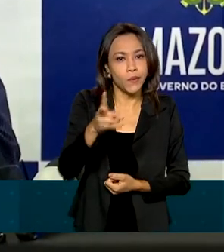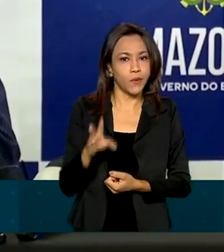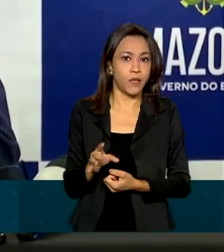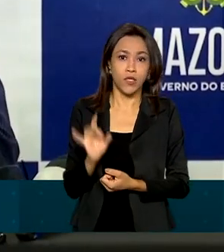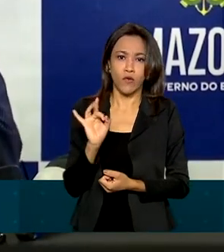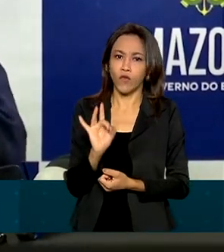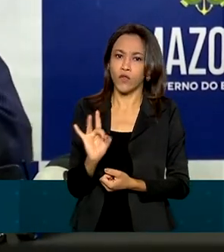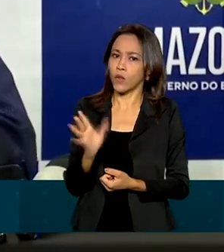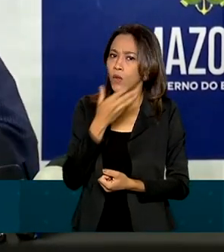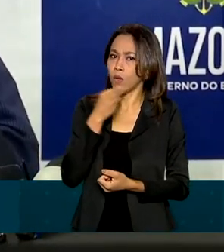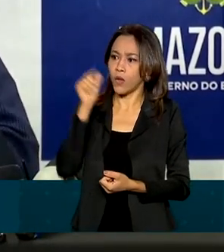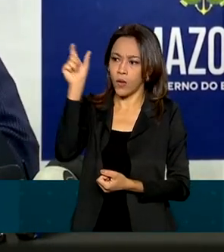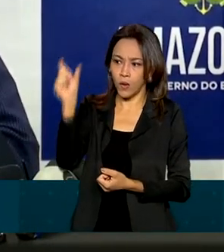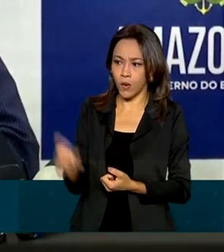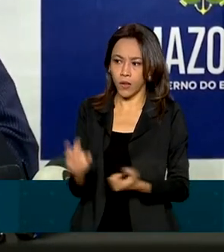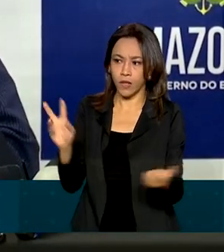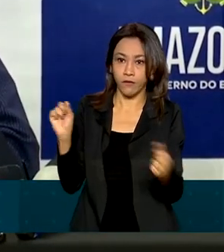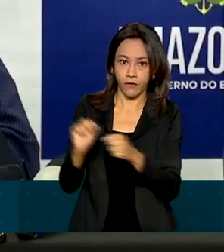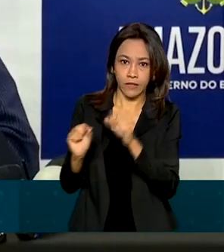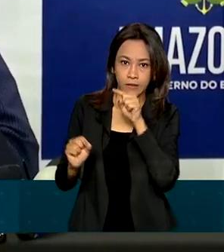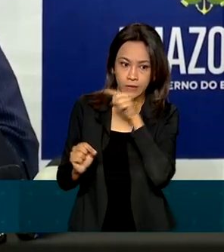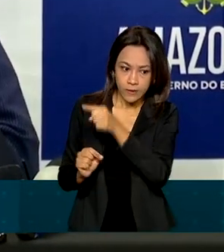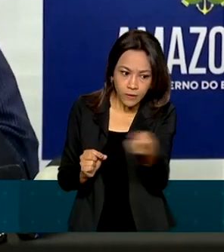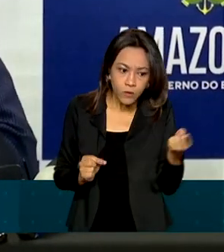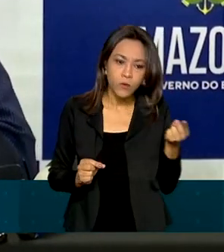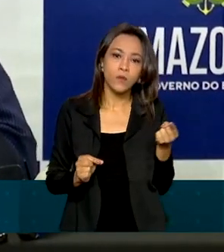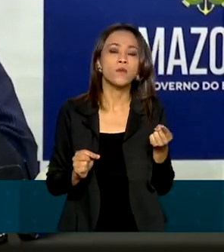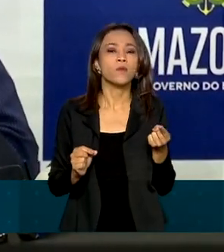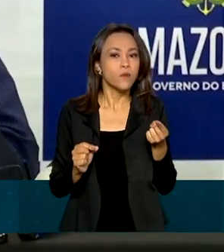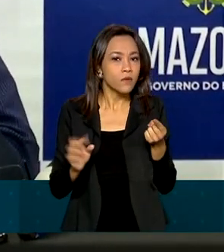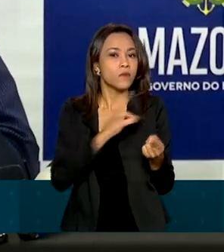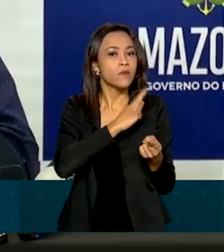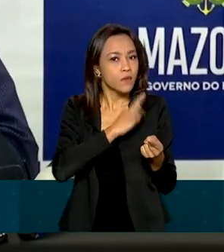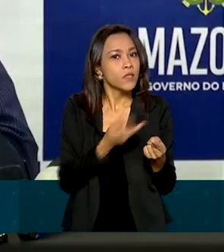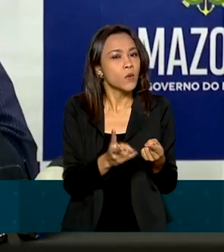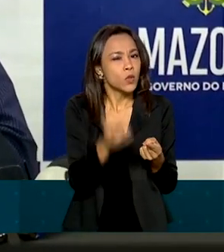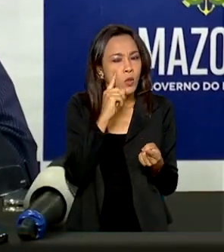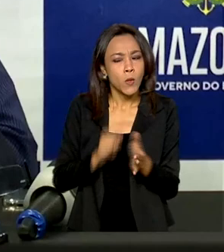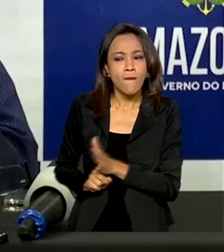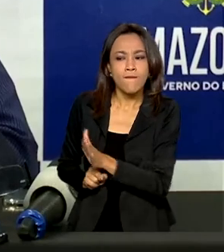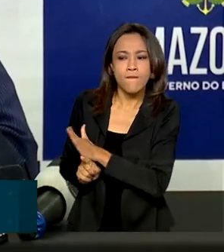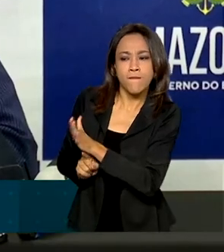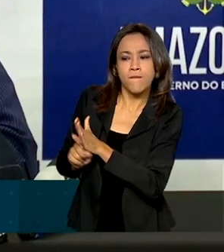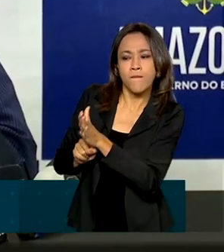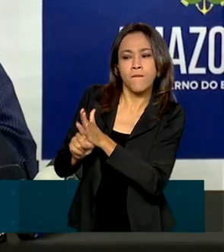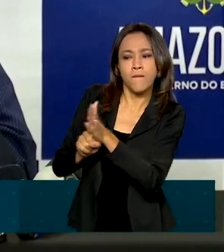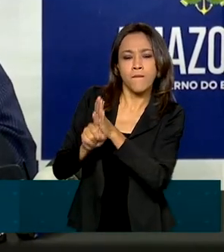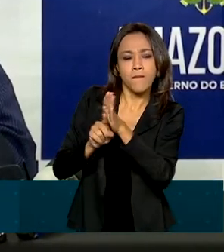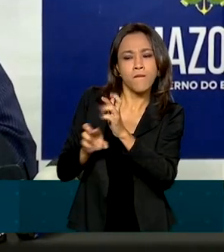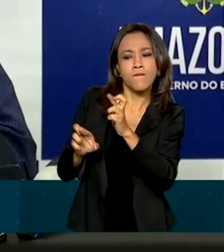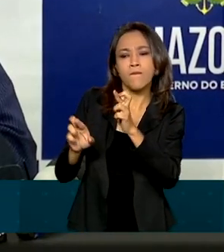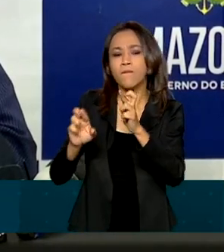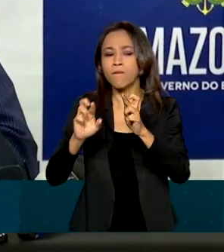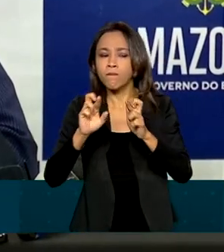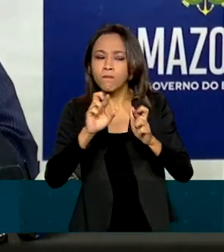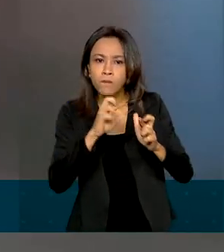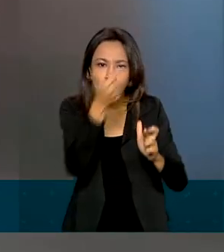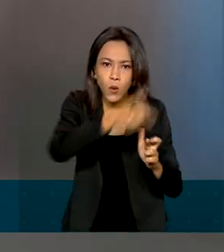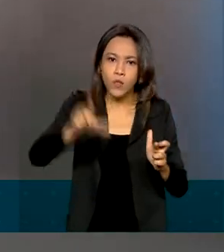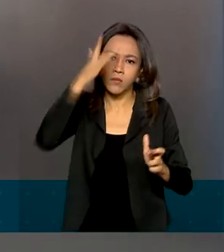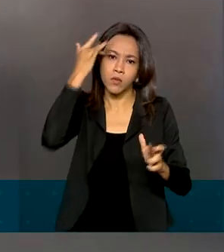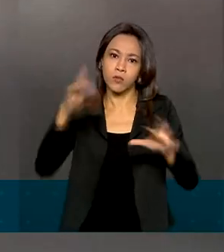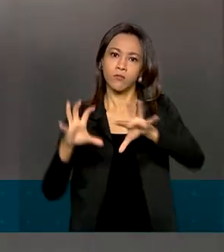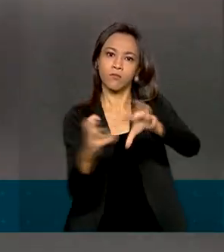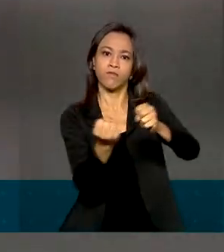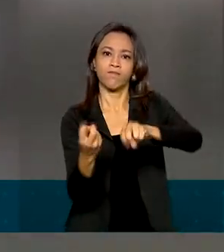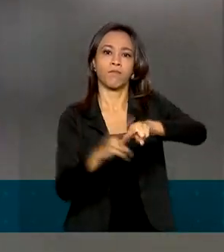cometeu esse ato e a polícia continua investigando para que outras pessoas sejam presas.